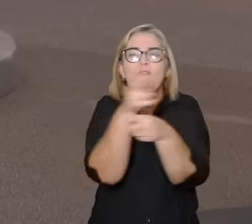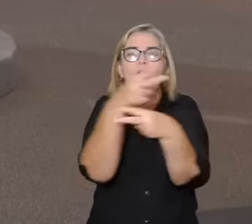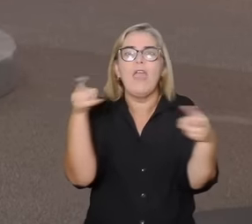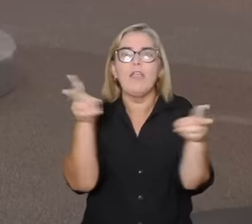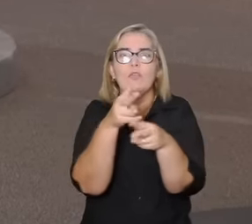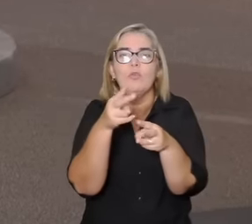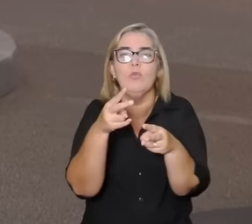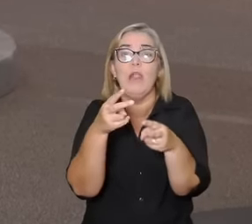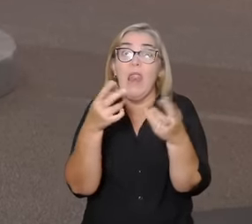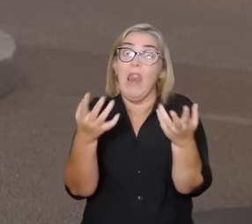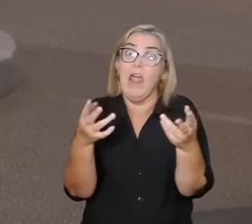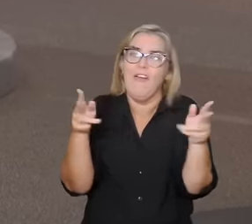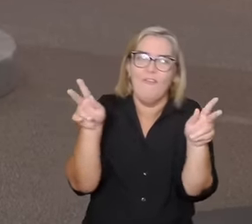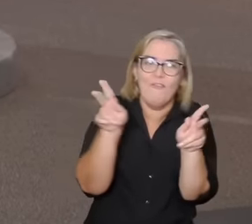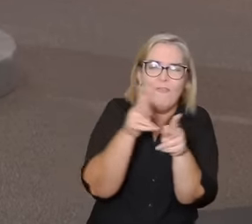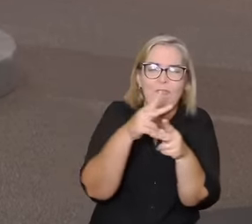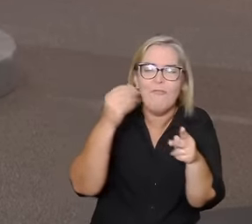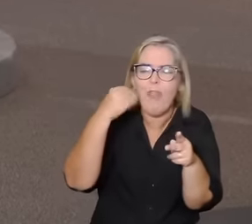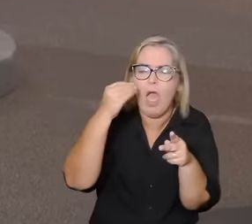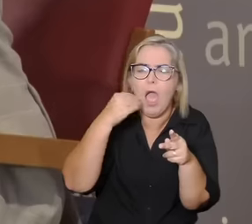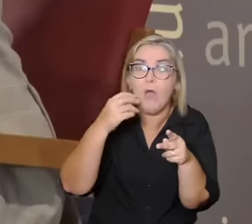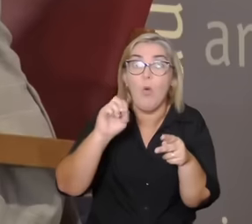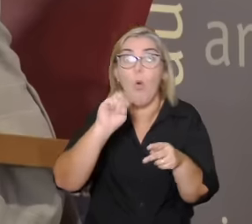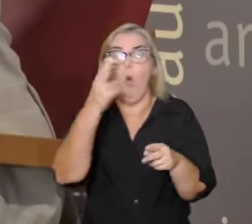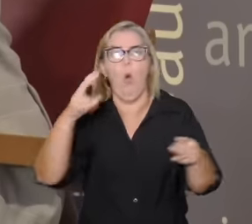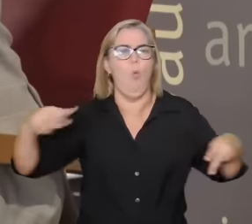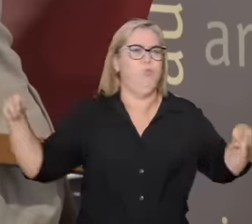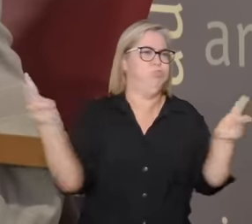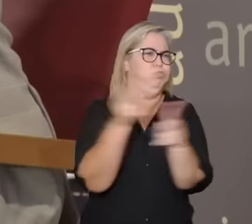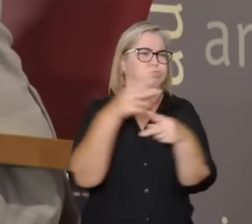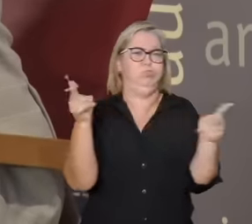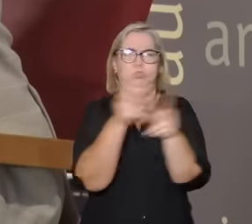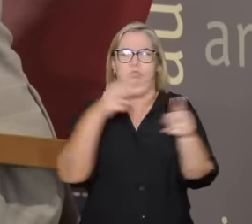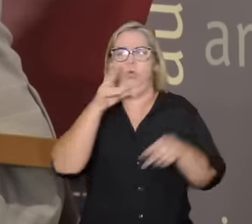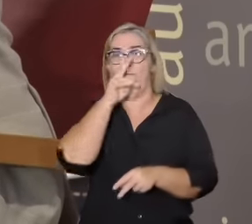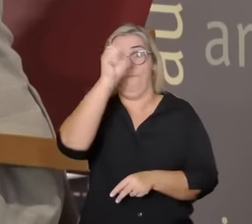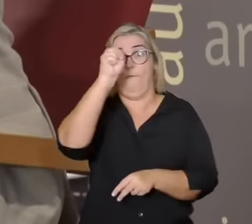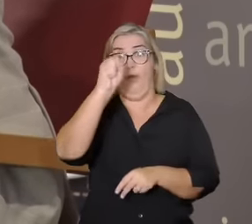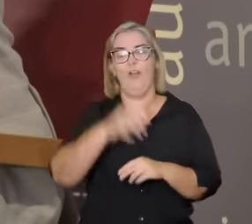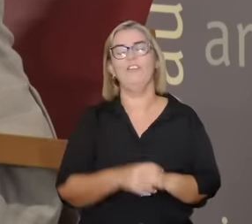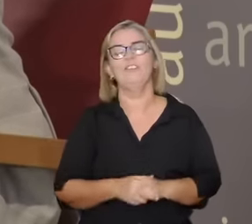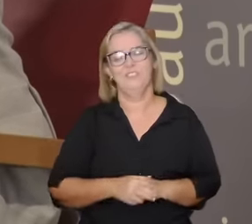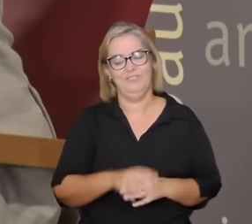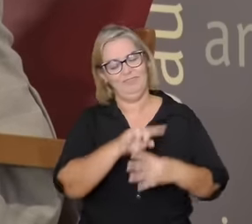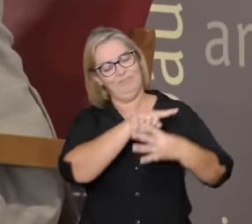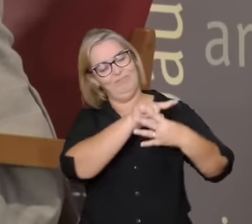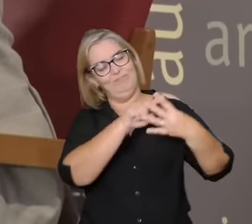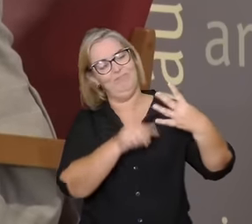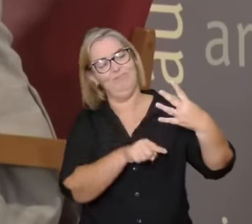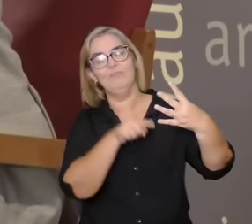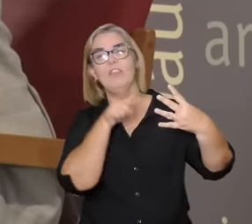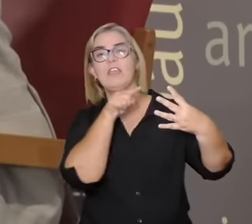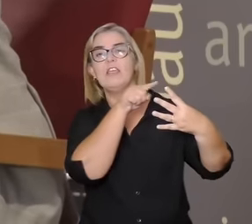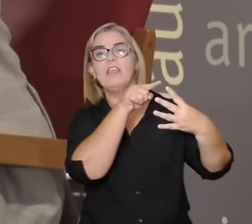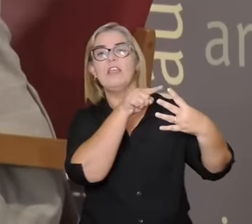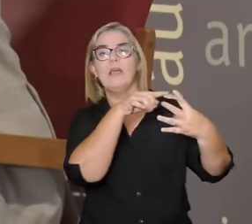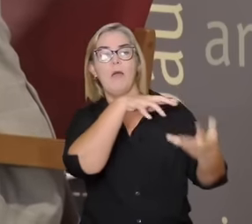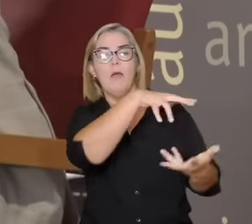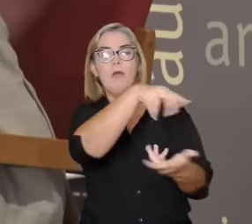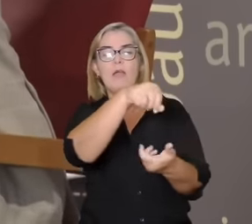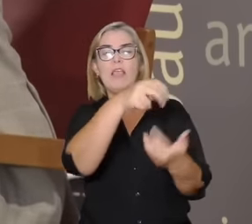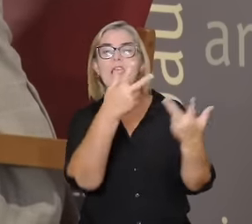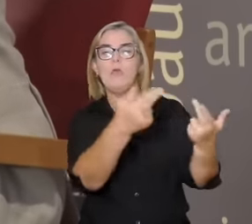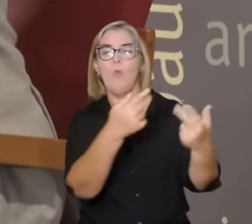então nós somos um ecossistema interagindo estamos interagindo o tempo inteiro e habitamos